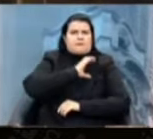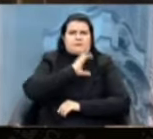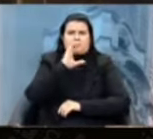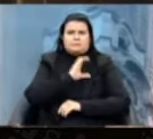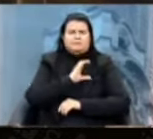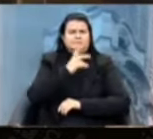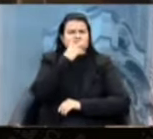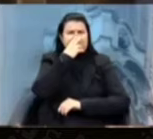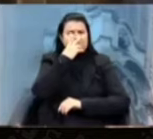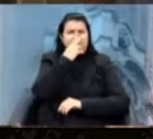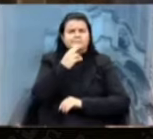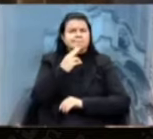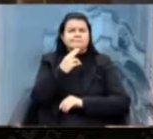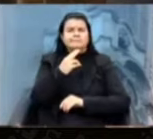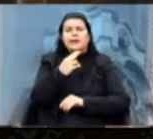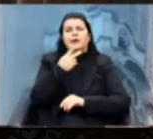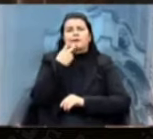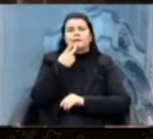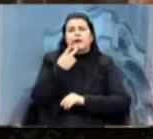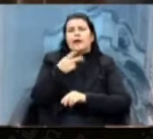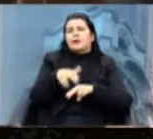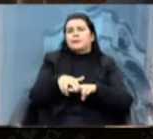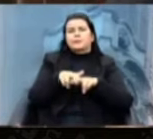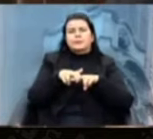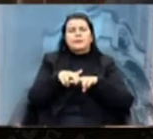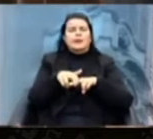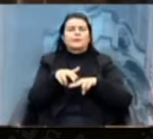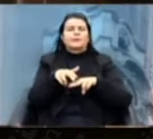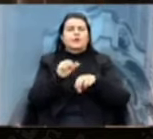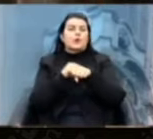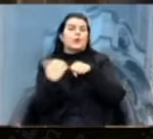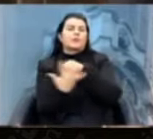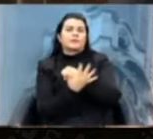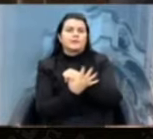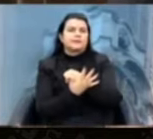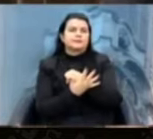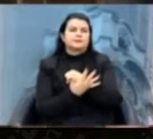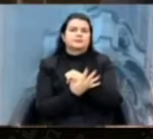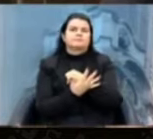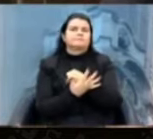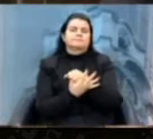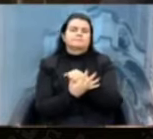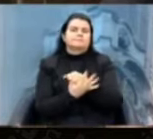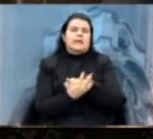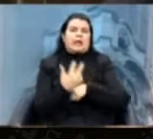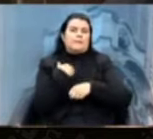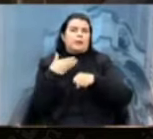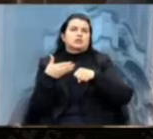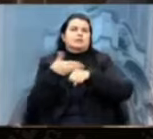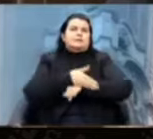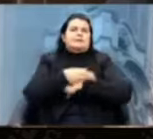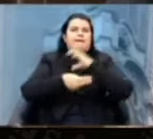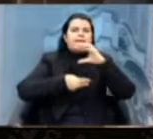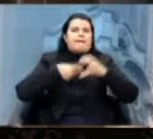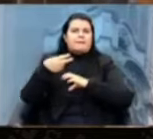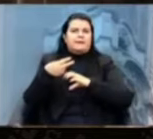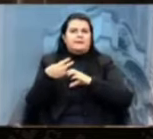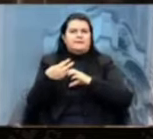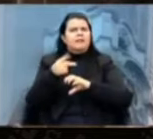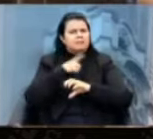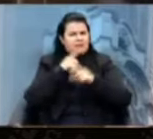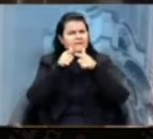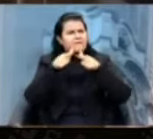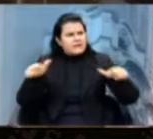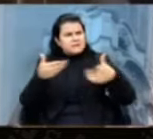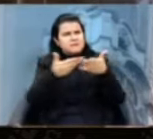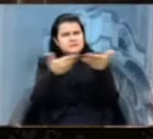pretexto da Covid, para proibir o acesso da totalidade das vagas que temos aqui nessa casa. Não podemos